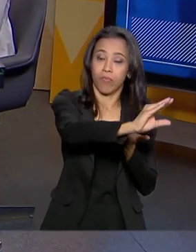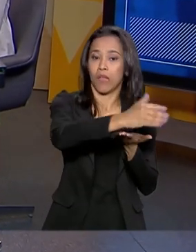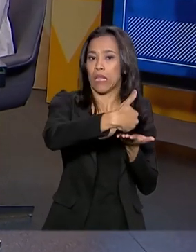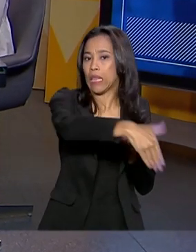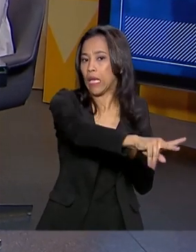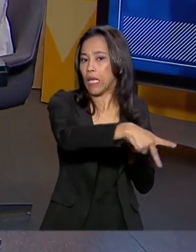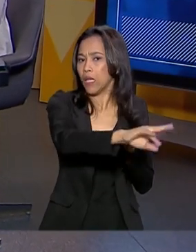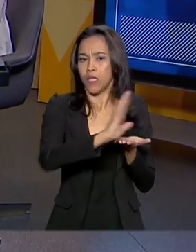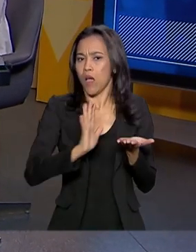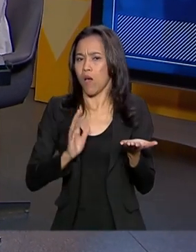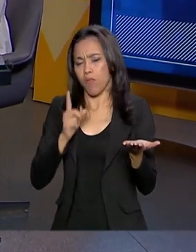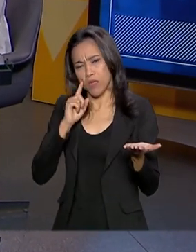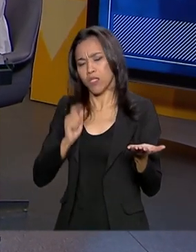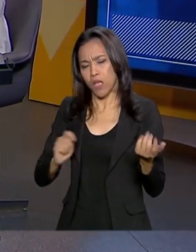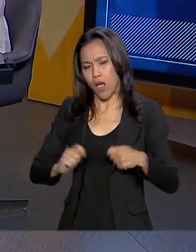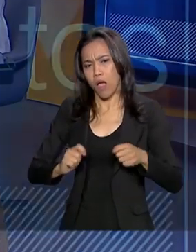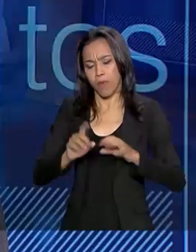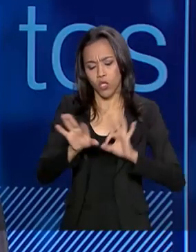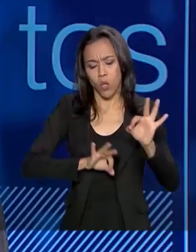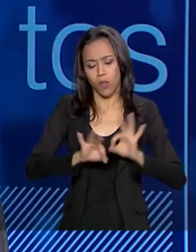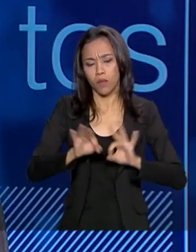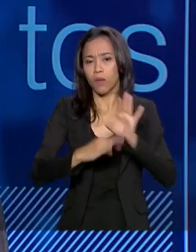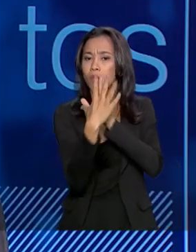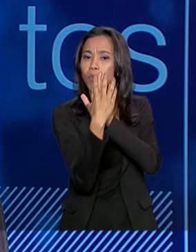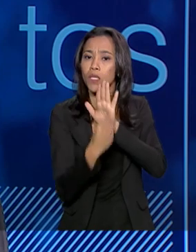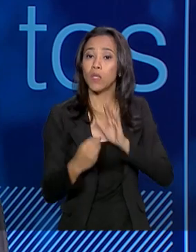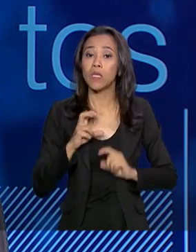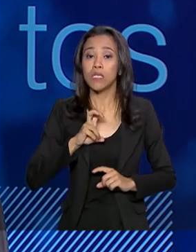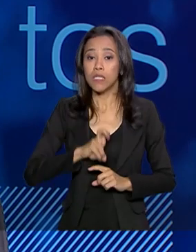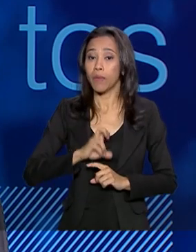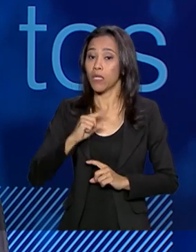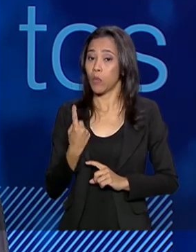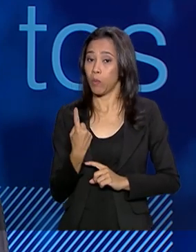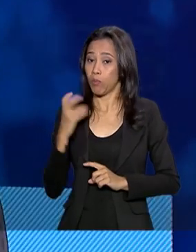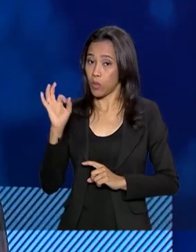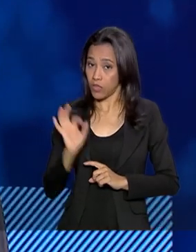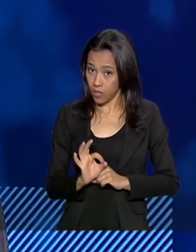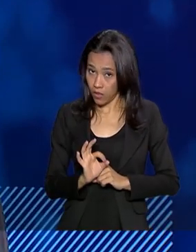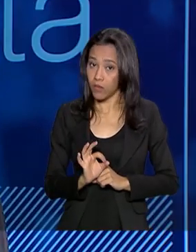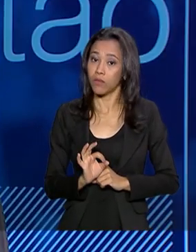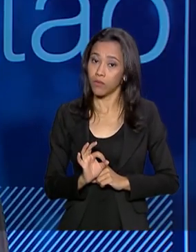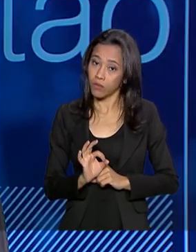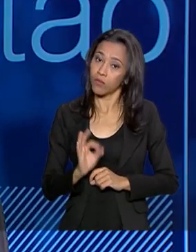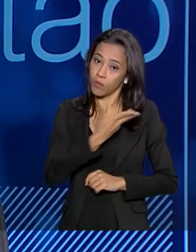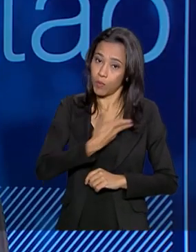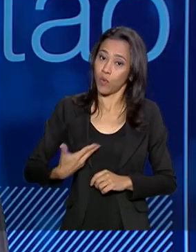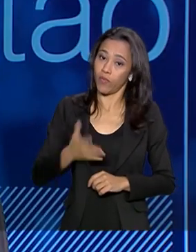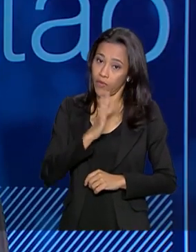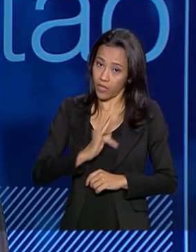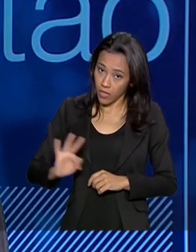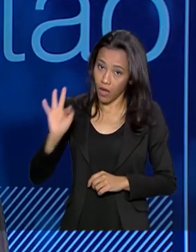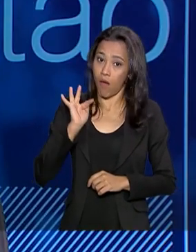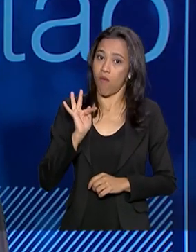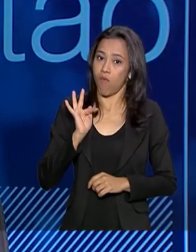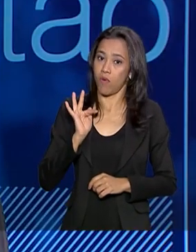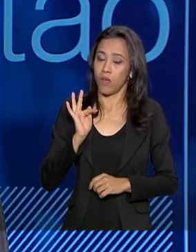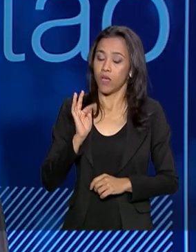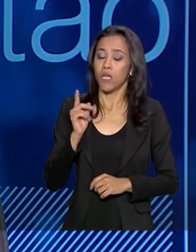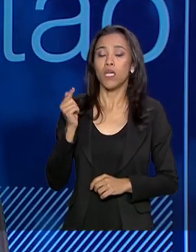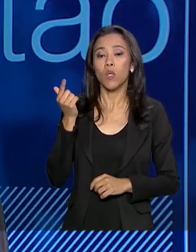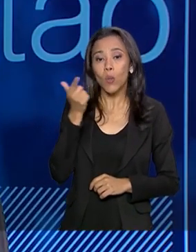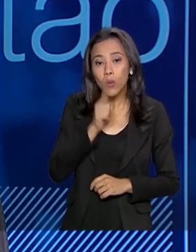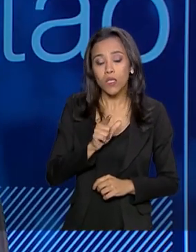a gente consegue desenhar um modelo em que você mantenha, por exemplo, 51% das ações com a União, mas consiga atrair